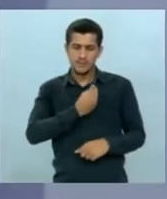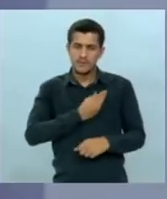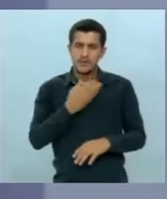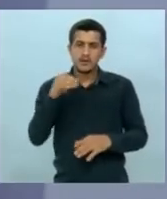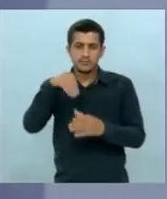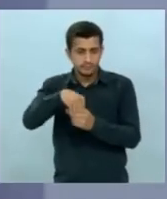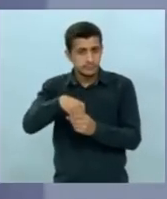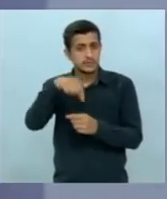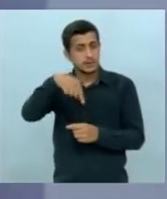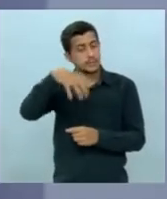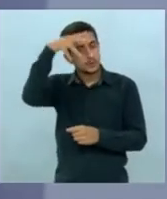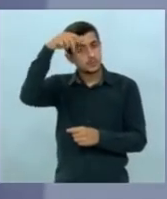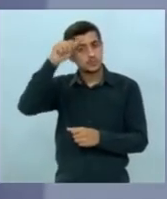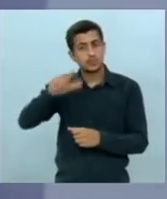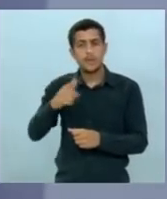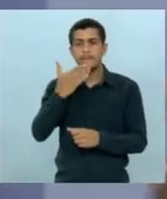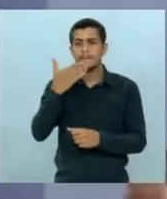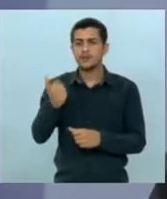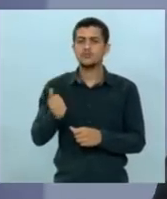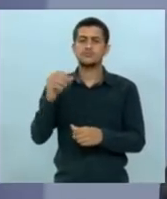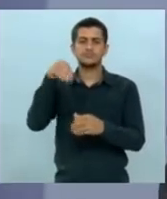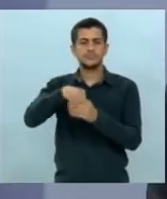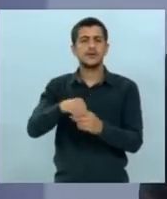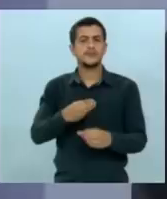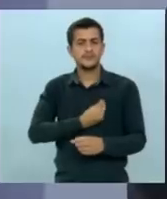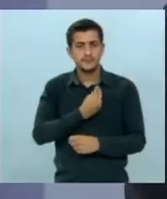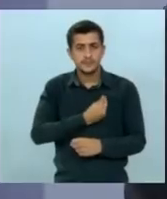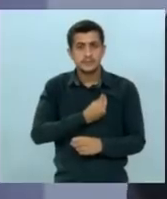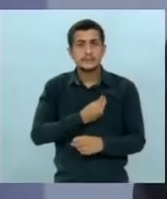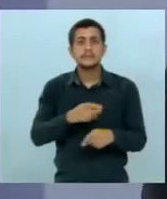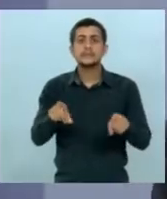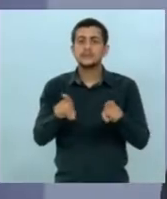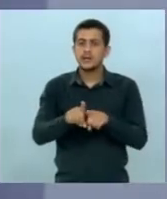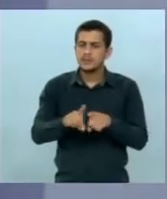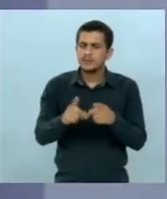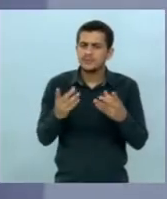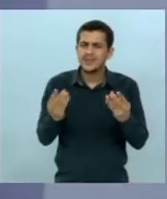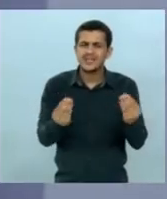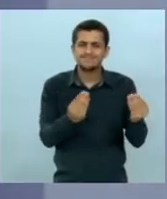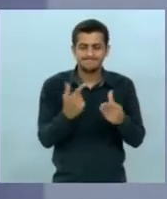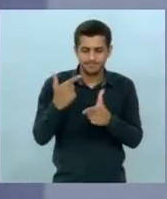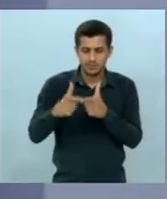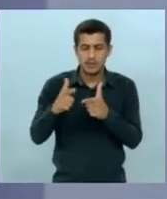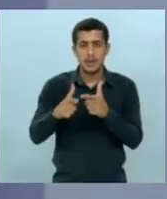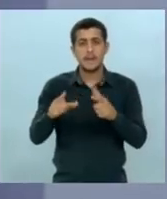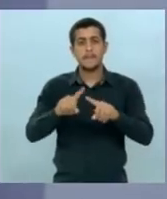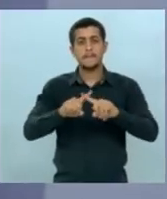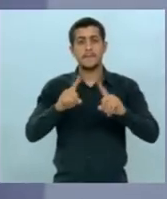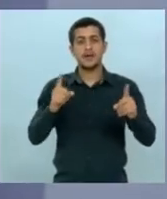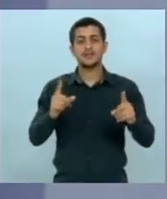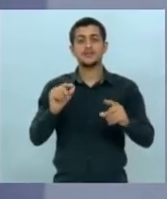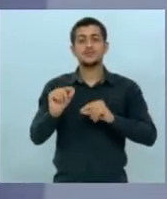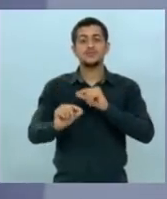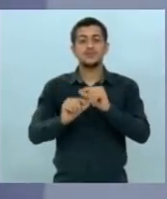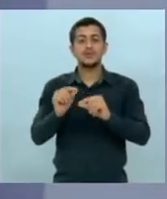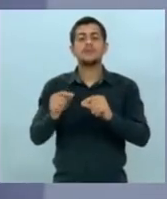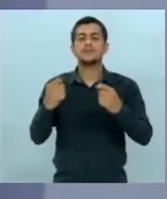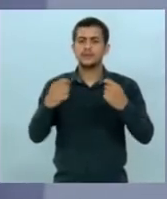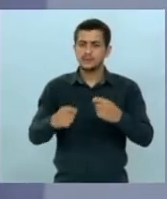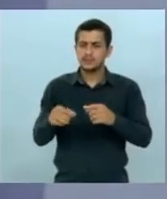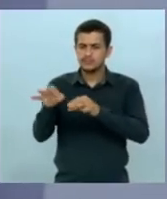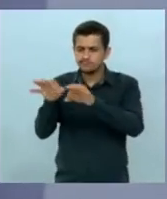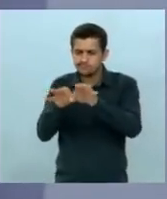viver no Mato Grosso do Sul a gente sabe que muitas vezes existe algumas deficiências mas a nossa obrigação é corrigir as